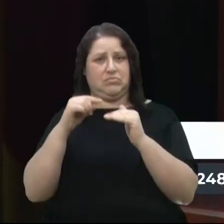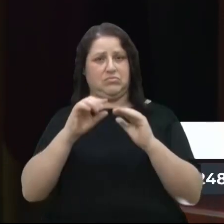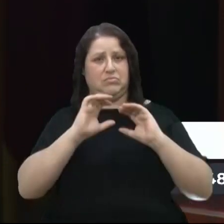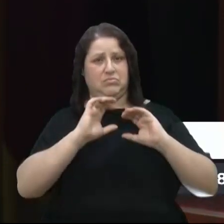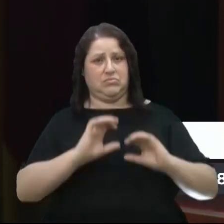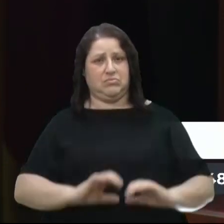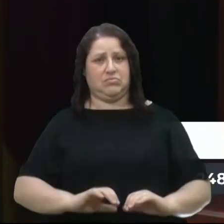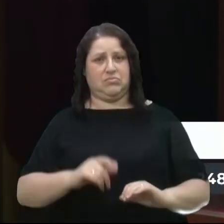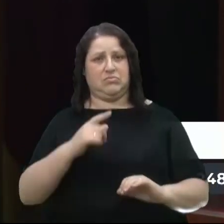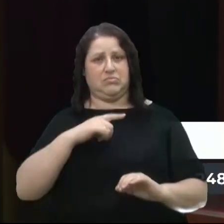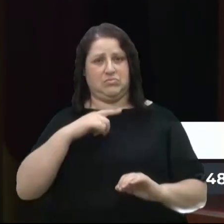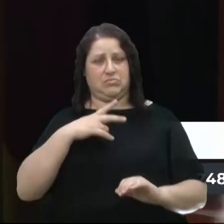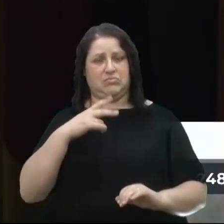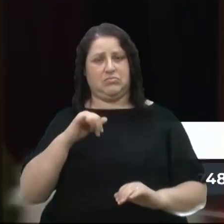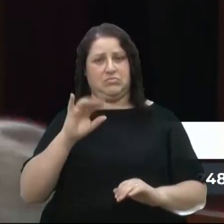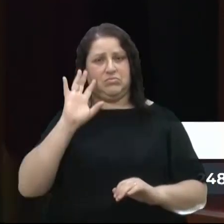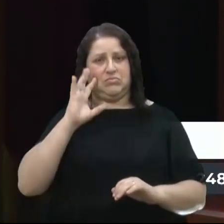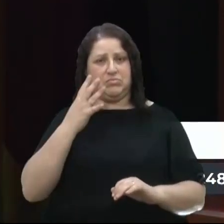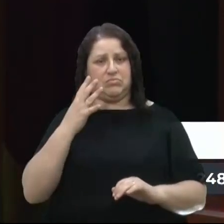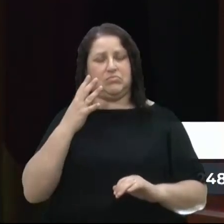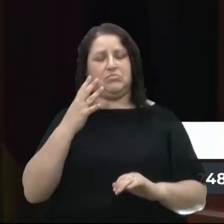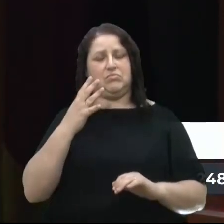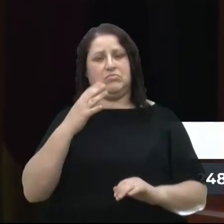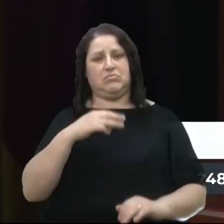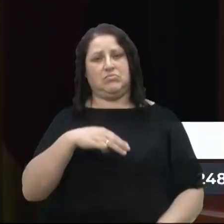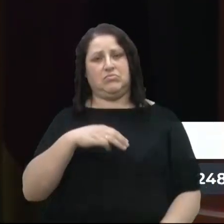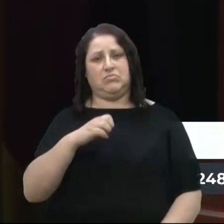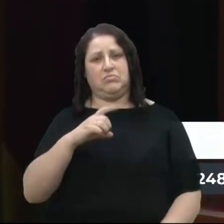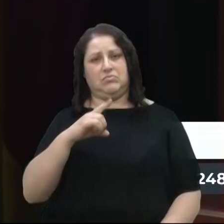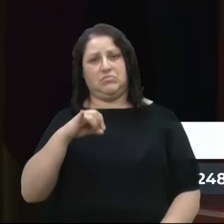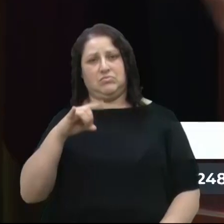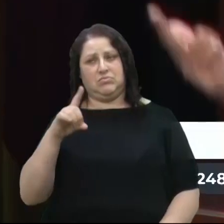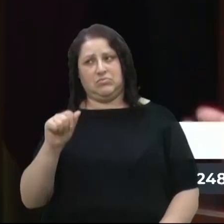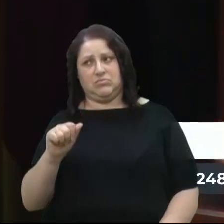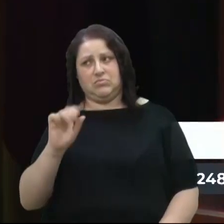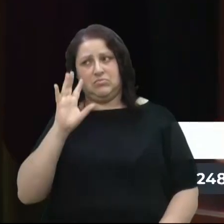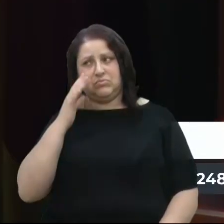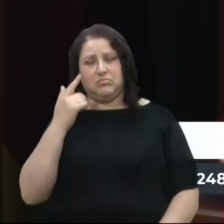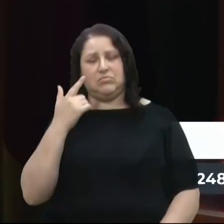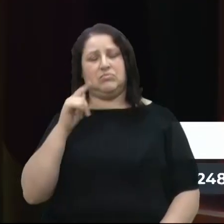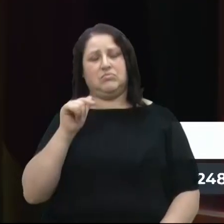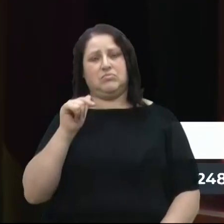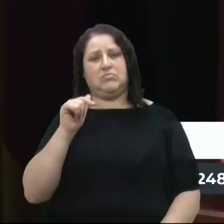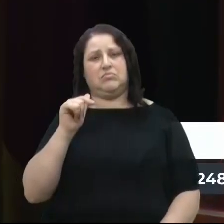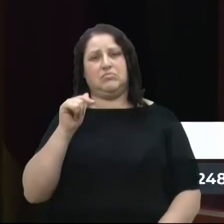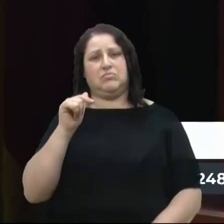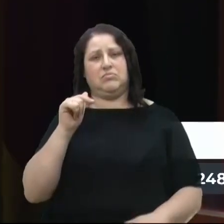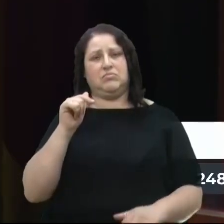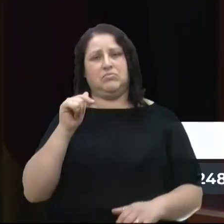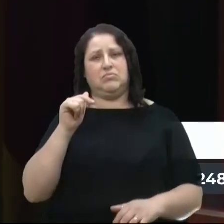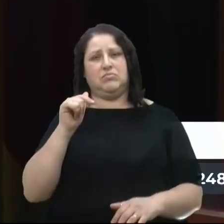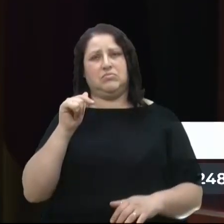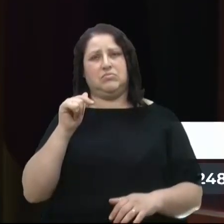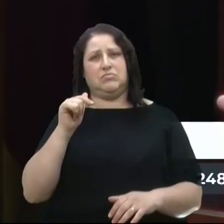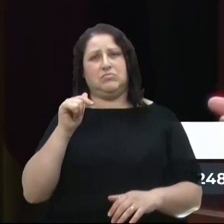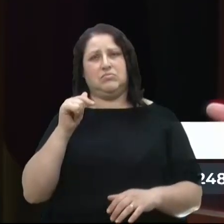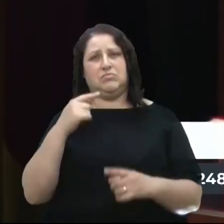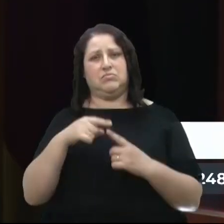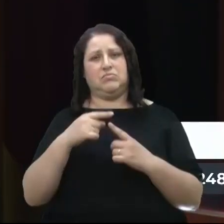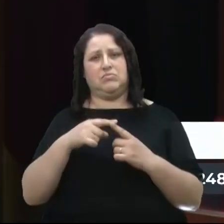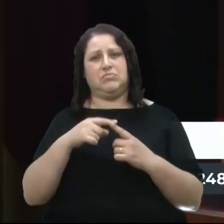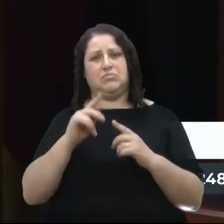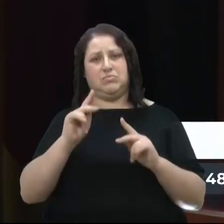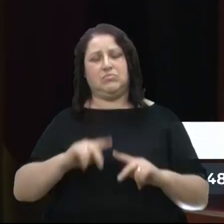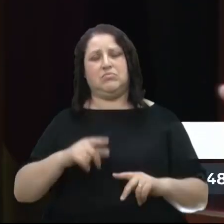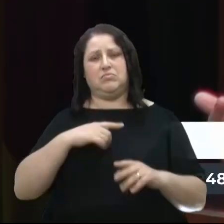as medidas cabíveis deverão ser tomadas a fim de atentar contra o Estado Democrático de Direito. Porque as pessoas